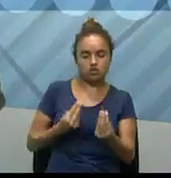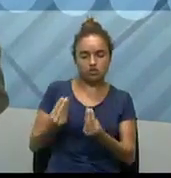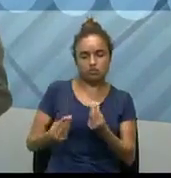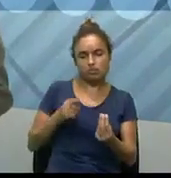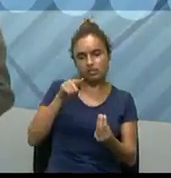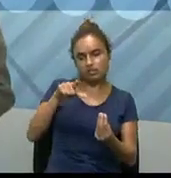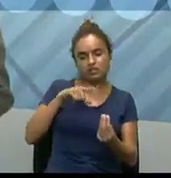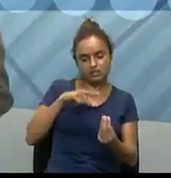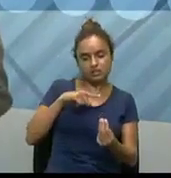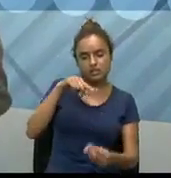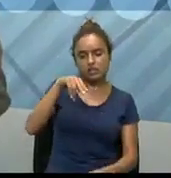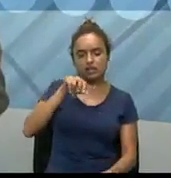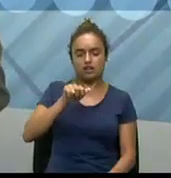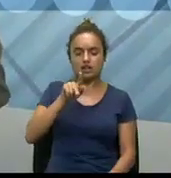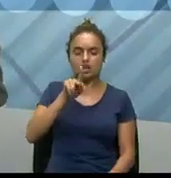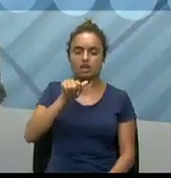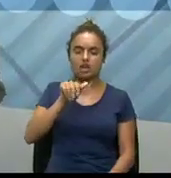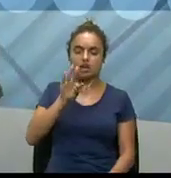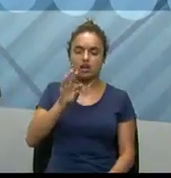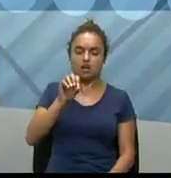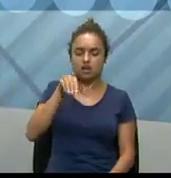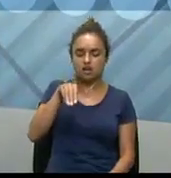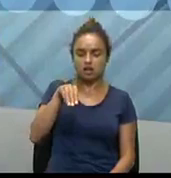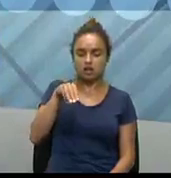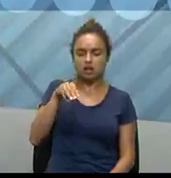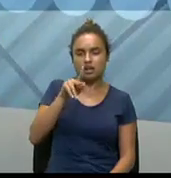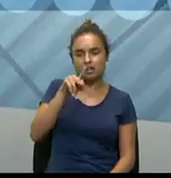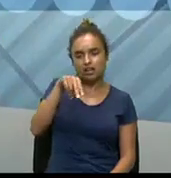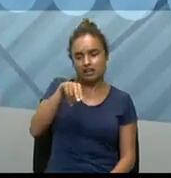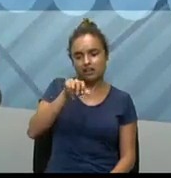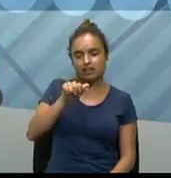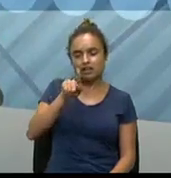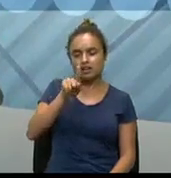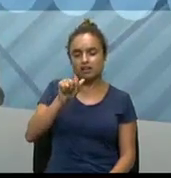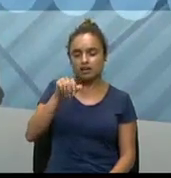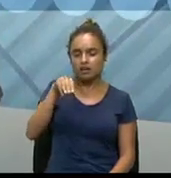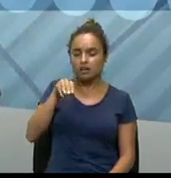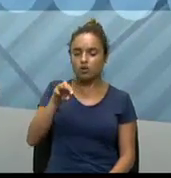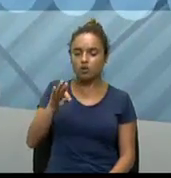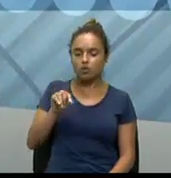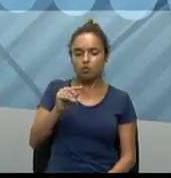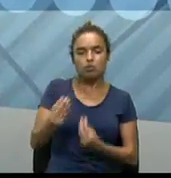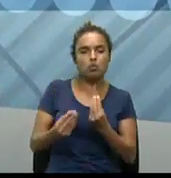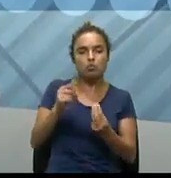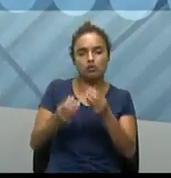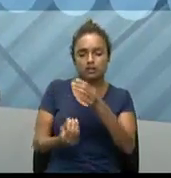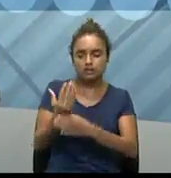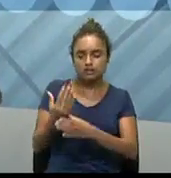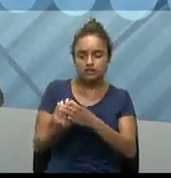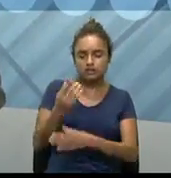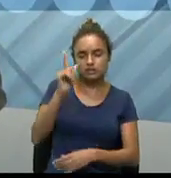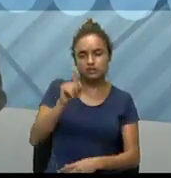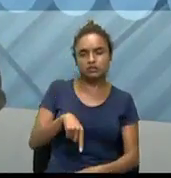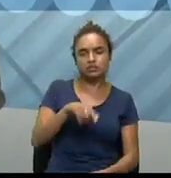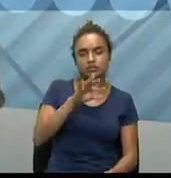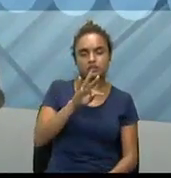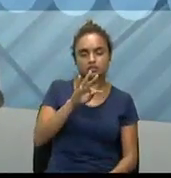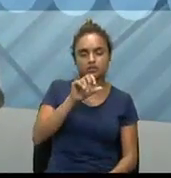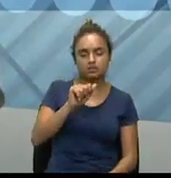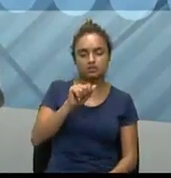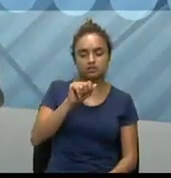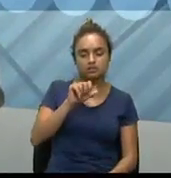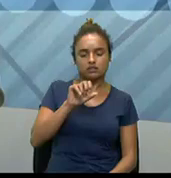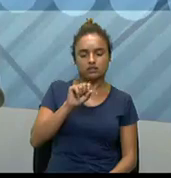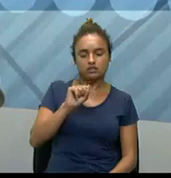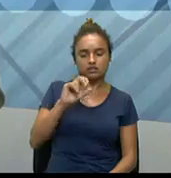Nakamoto, como que o senhor criou, eu queria ir fazer entrevista, e esse próprio Satoshi Nakamoto, ele falou